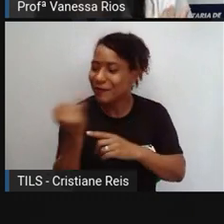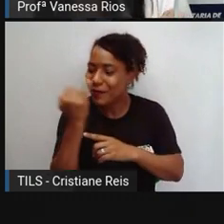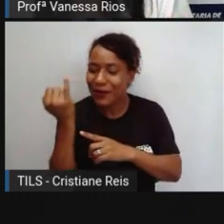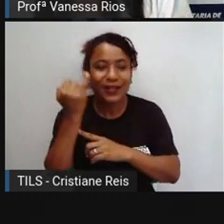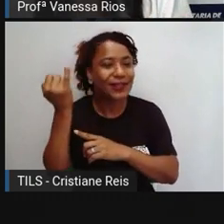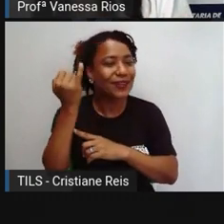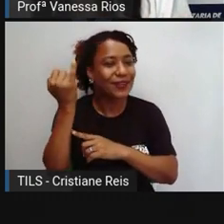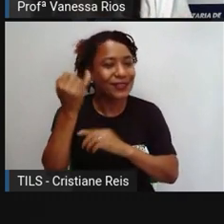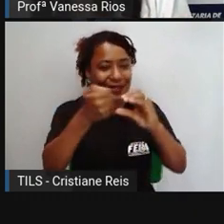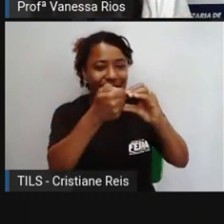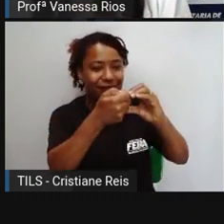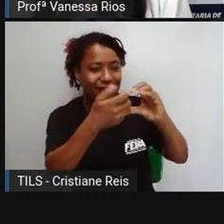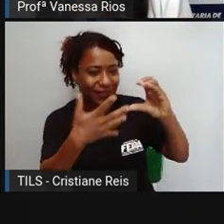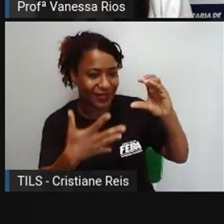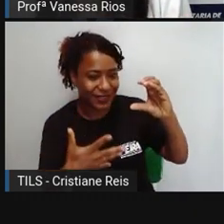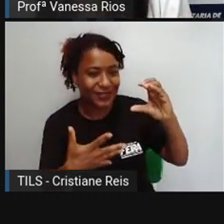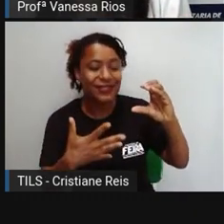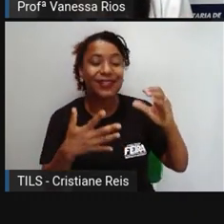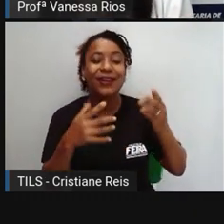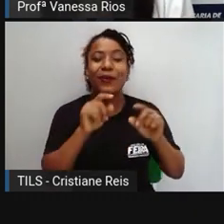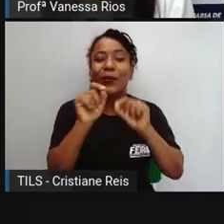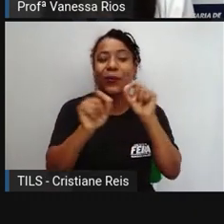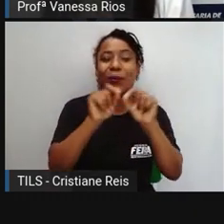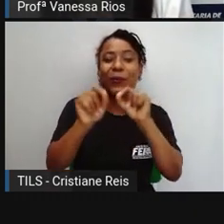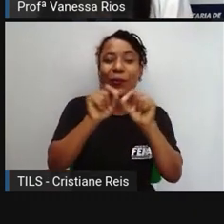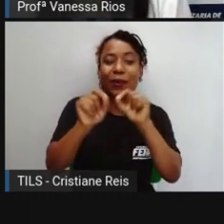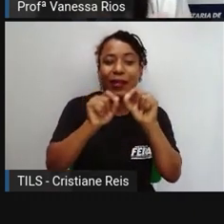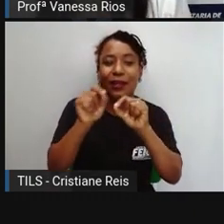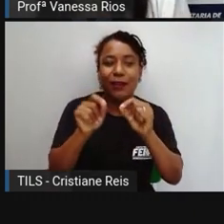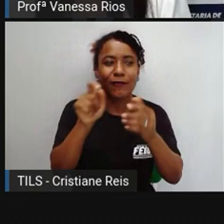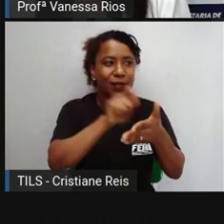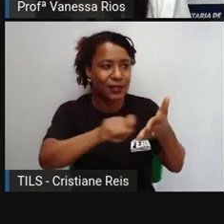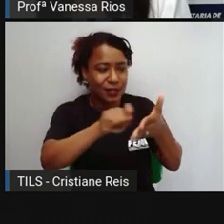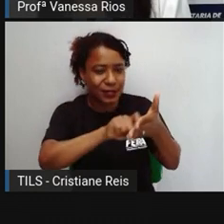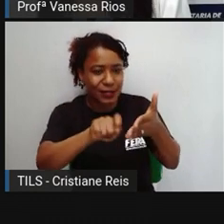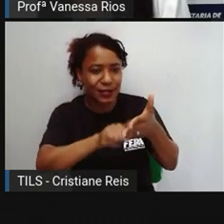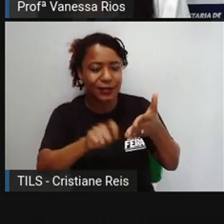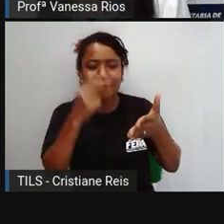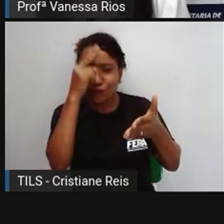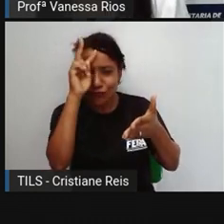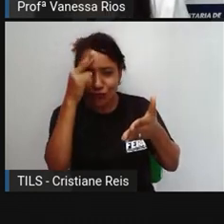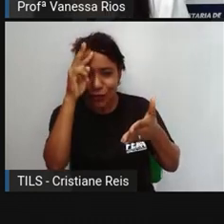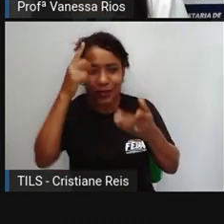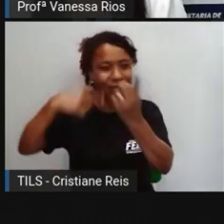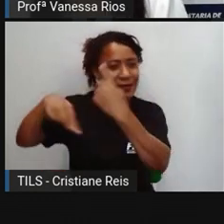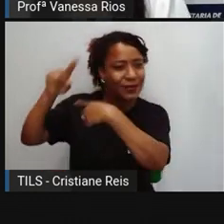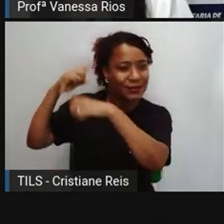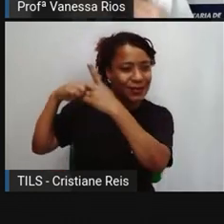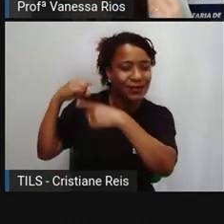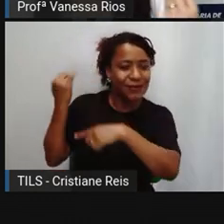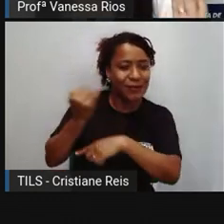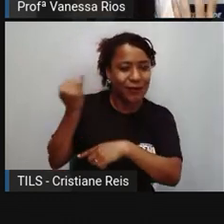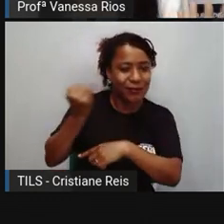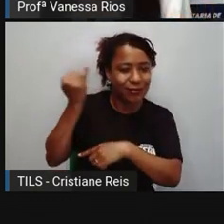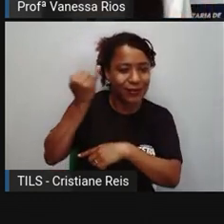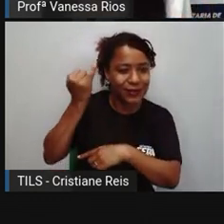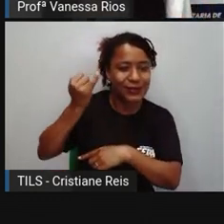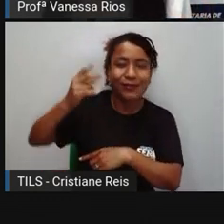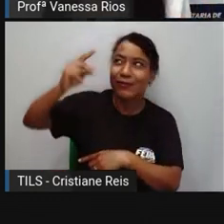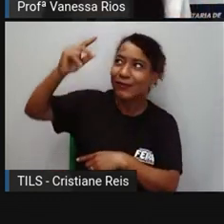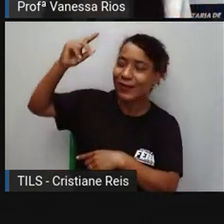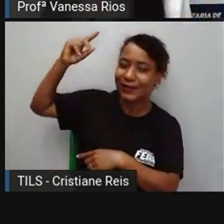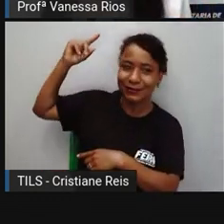suas características, né? Percebendo aí toda a sua história e entendendo que desde o seu